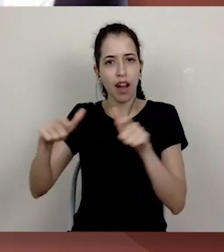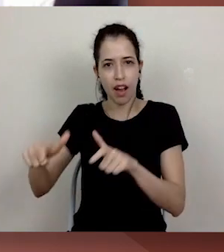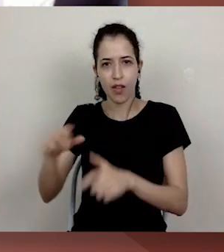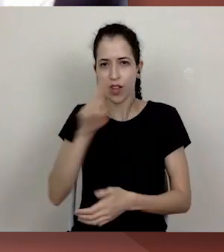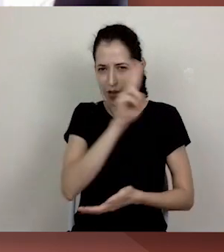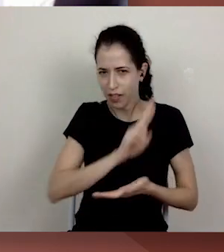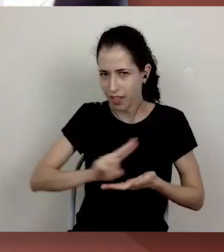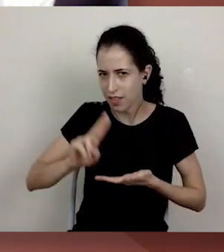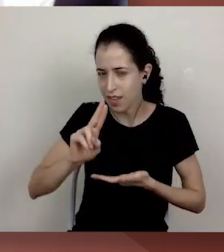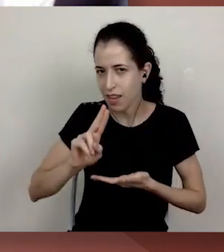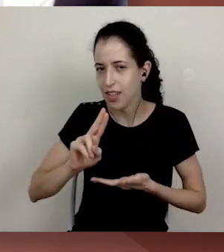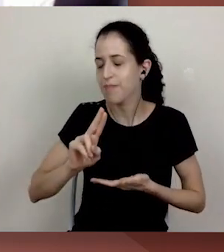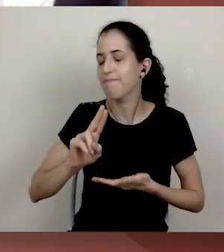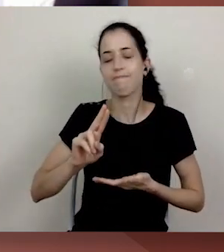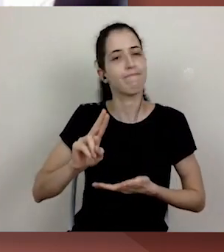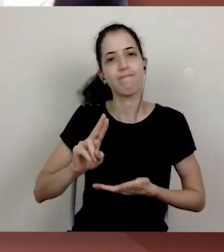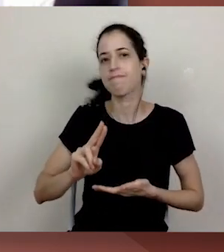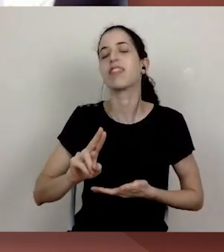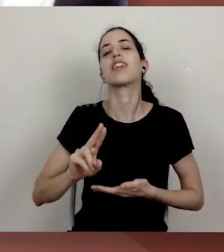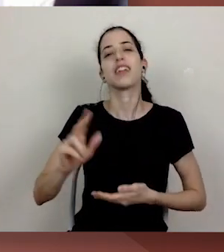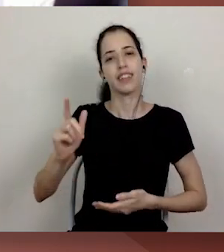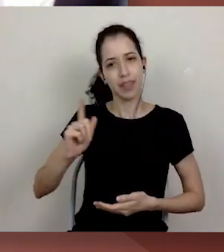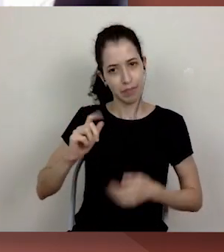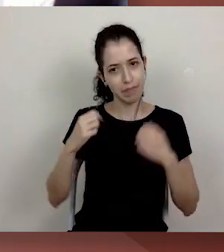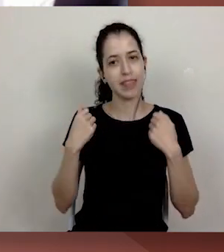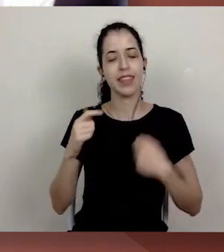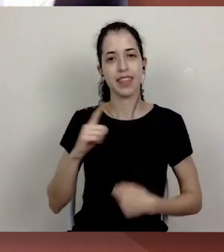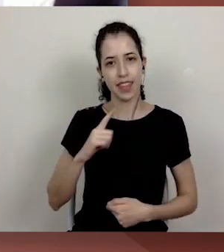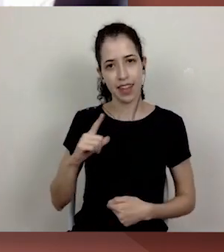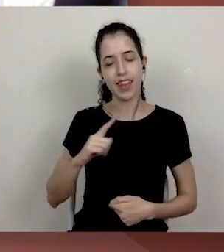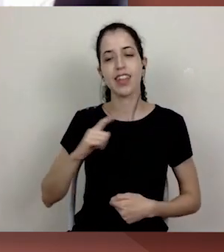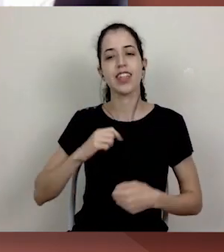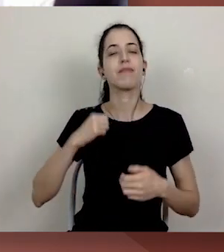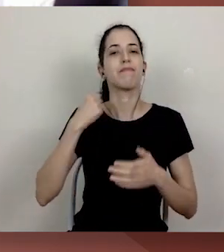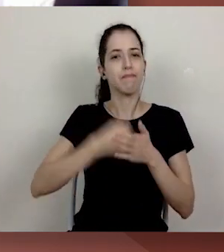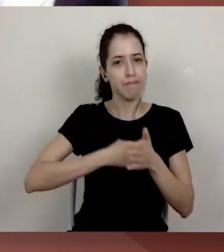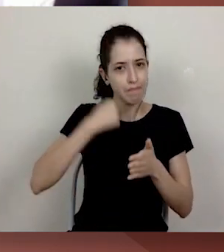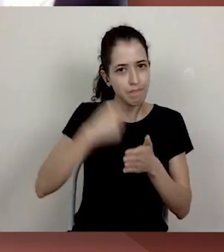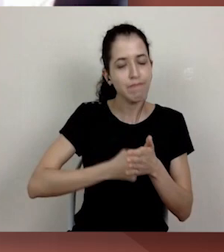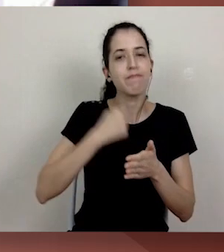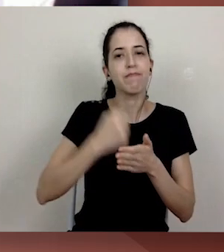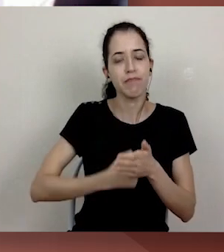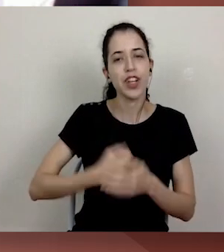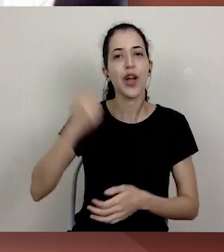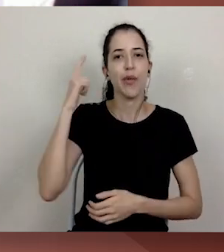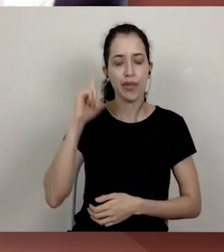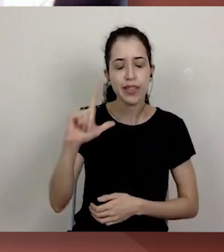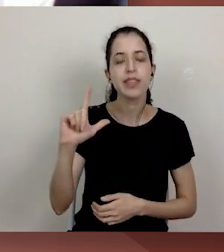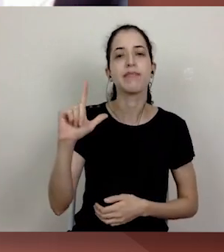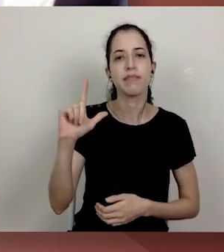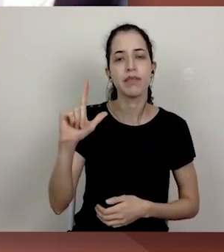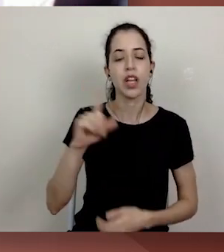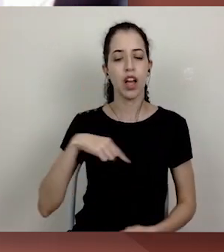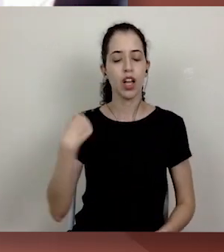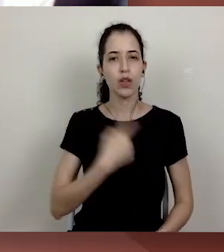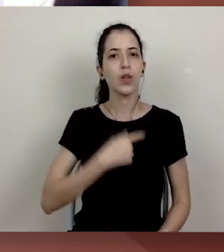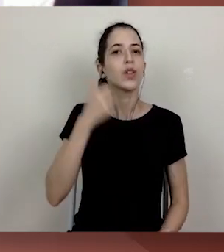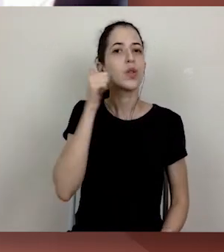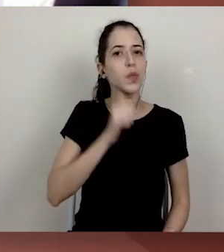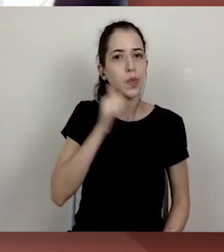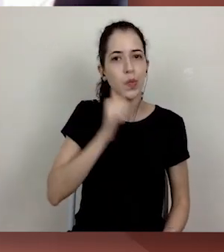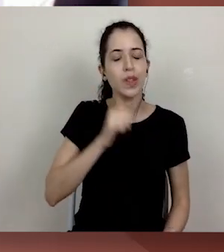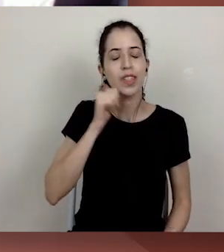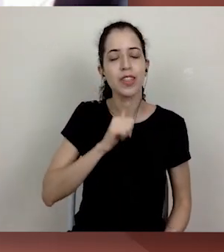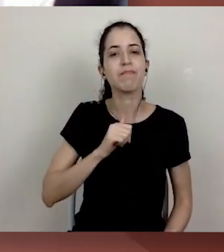Ainda há muito para conquistar. Nós, mulheres, estamos sendo duramente atingidas pela pandemia